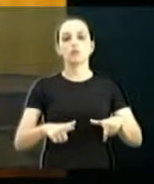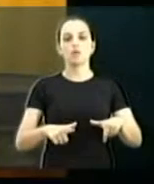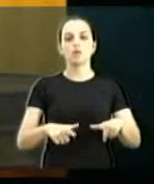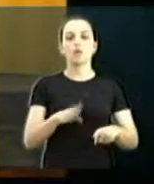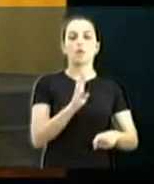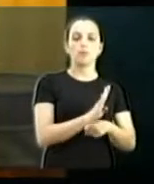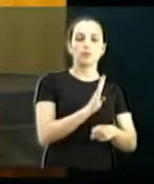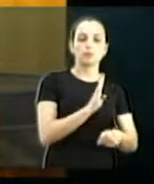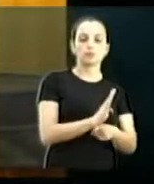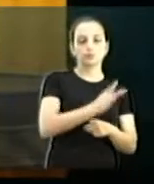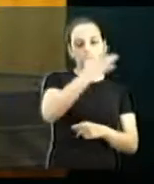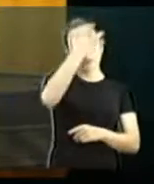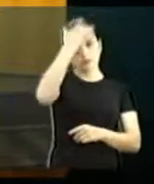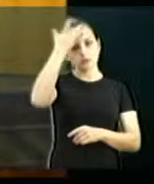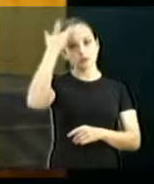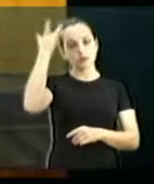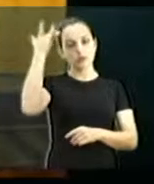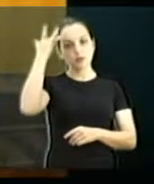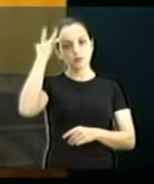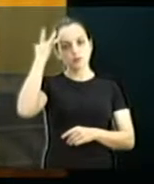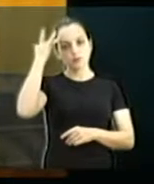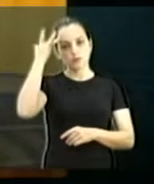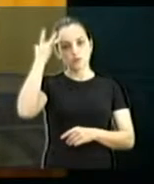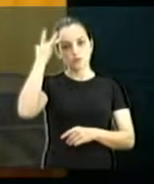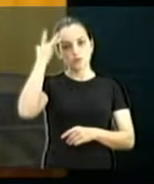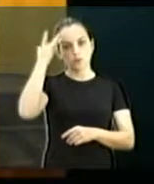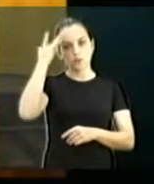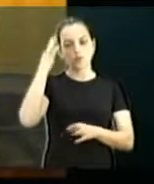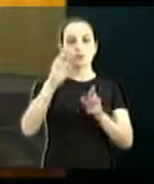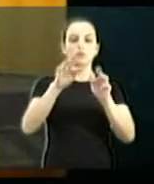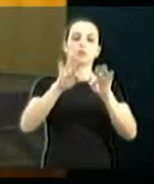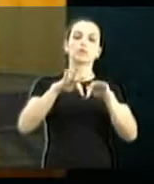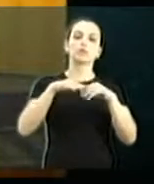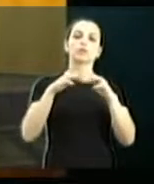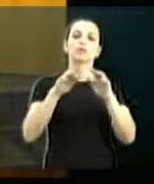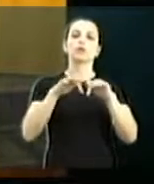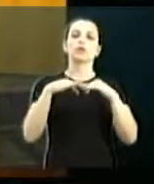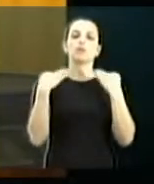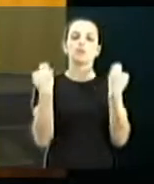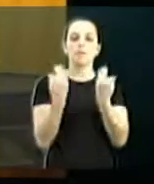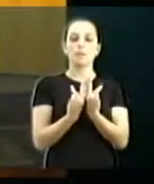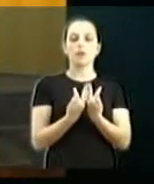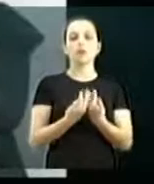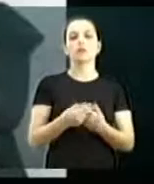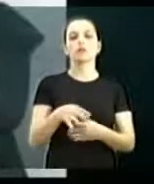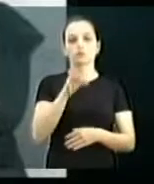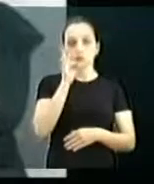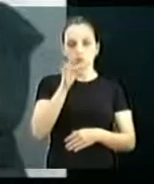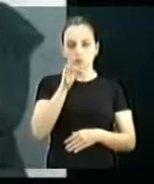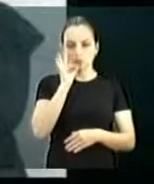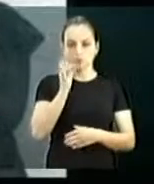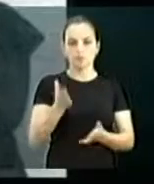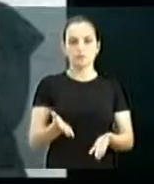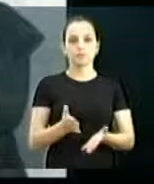prol das pessoas, acolhimento das pessoas e das famílias de drogados. Pode passar outro?